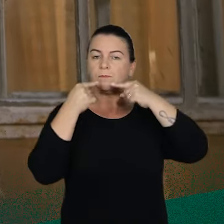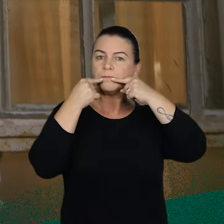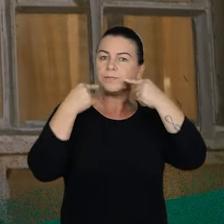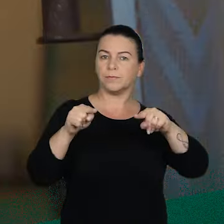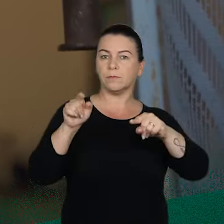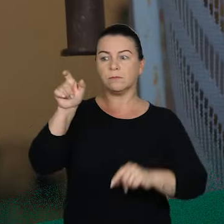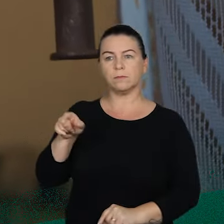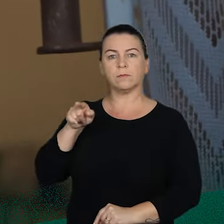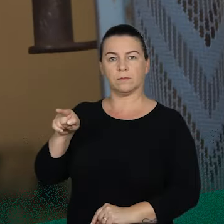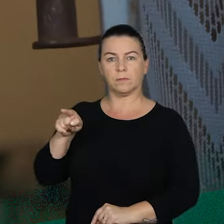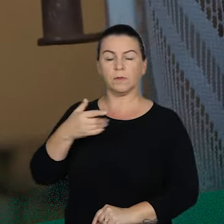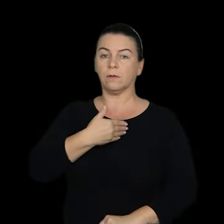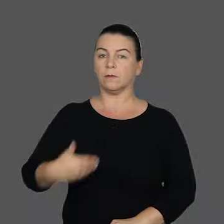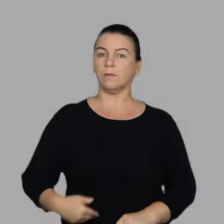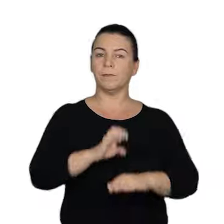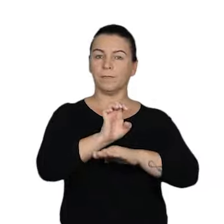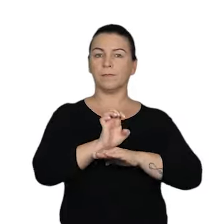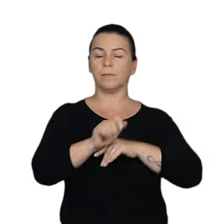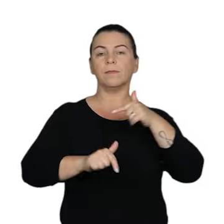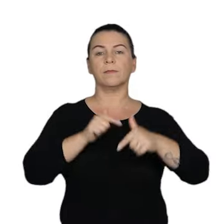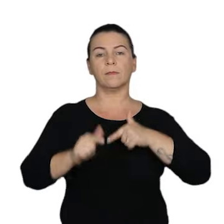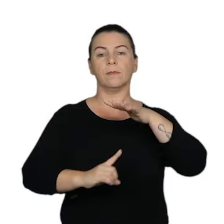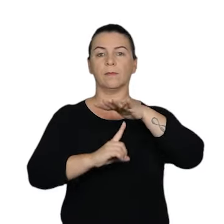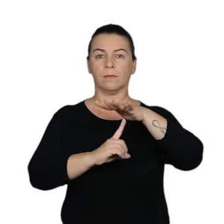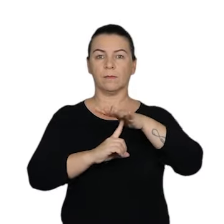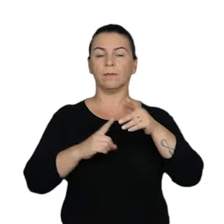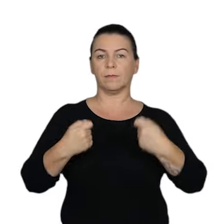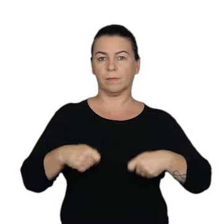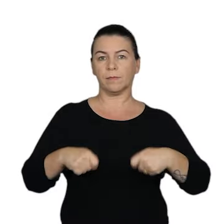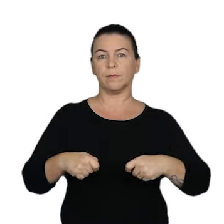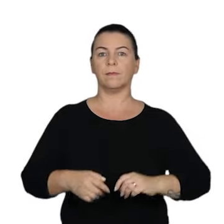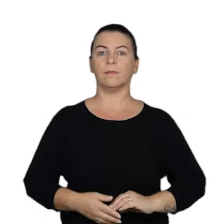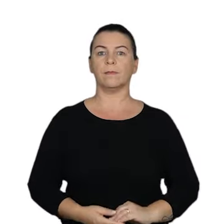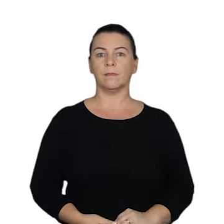vítima, denuncie seu abressor. Governo do Estado. Trabalhando pelo Paraná que a gente quer. Governo